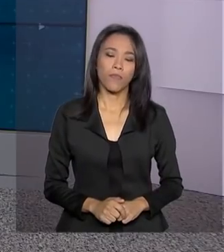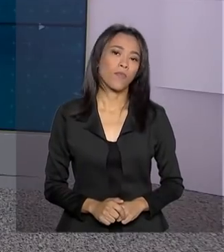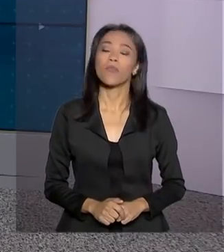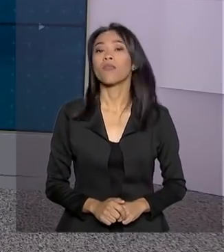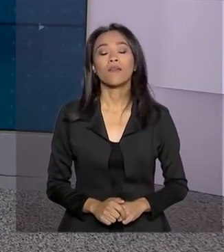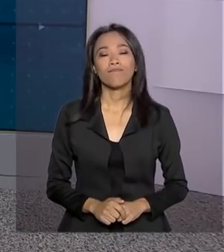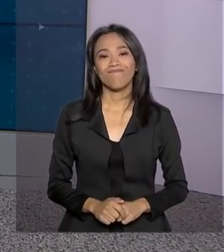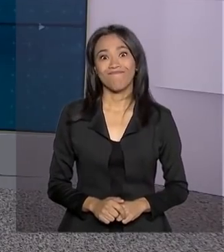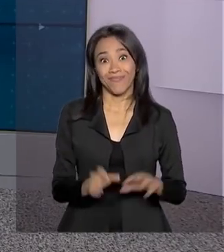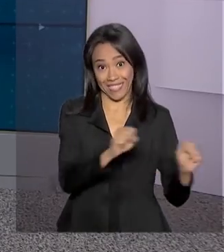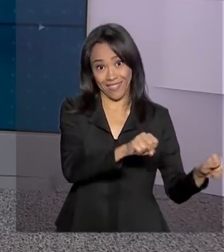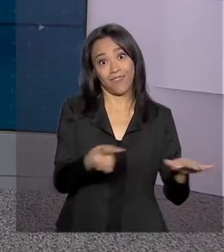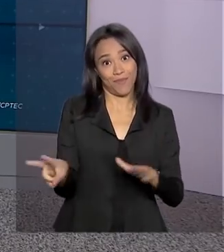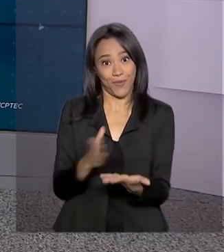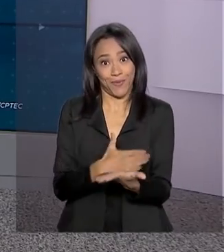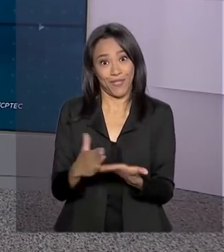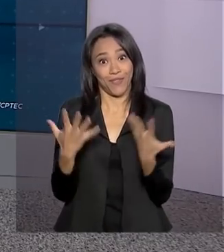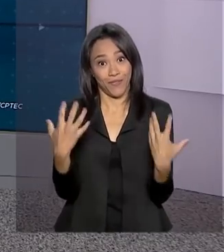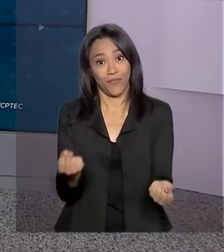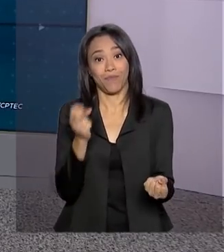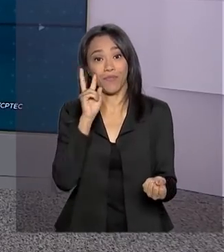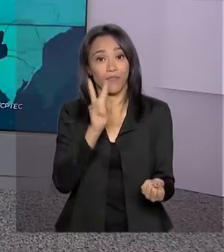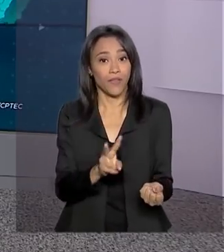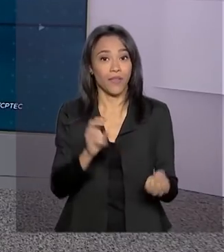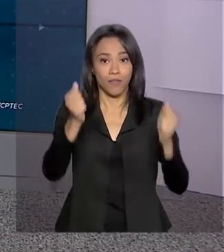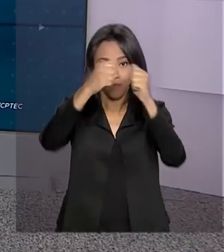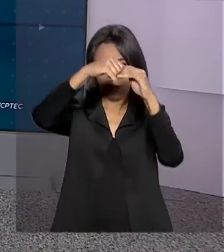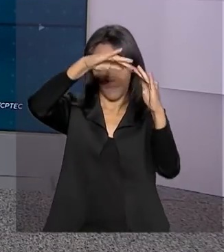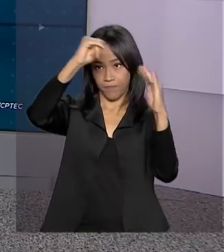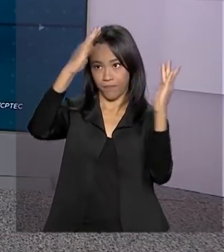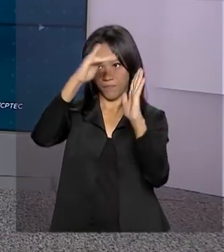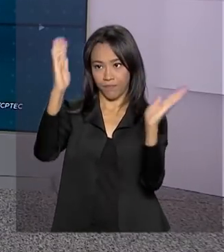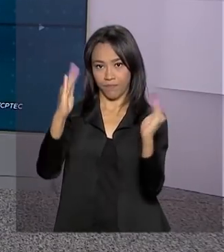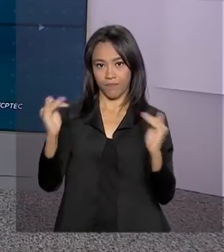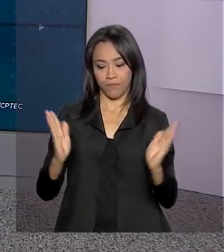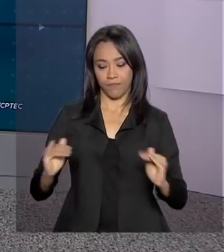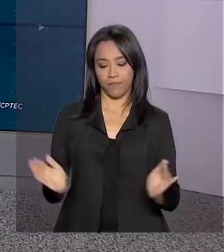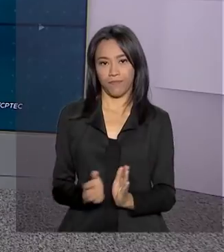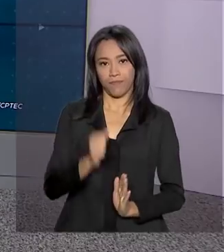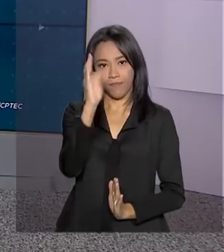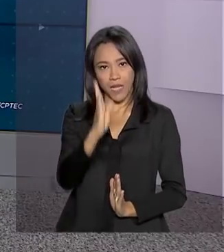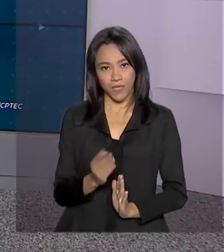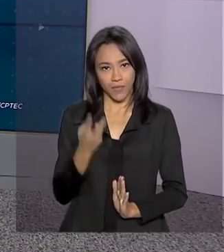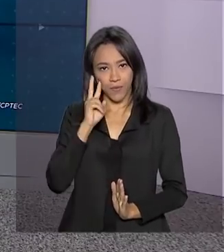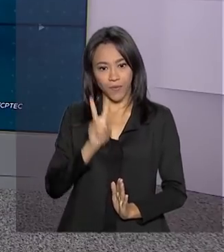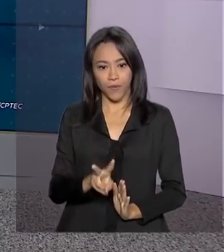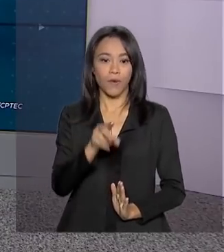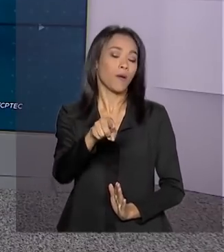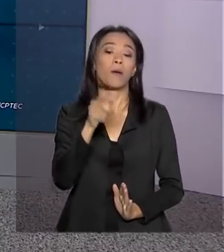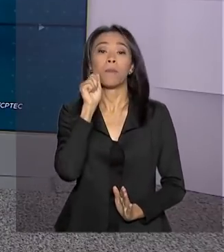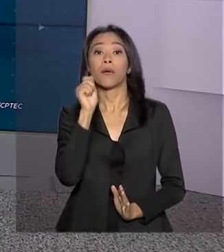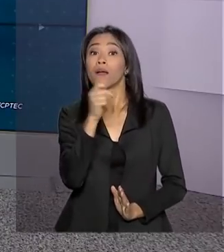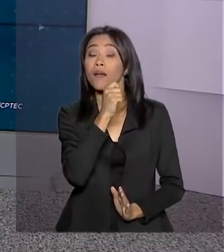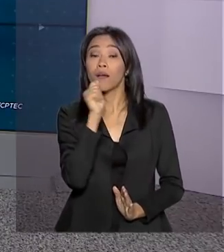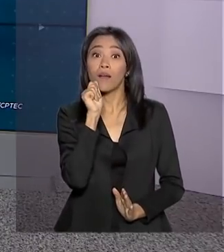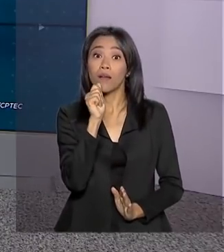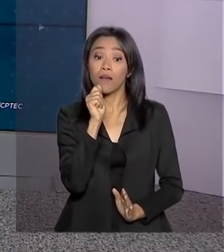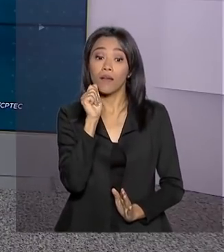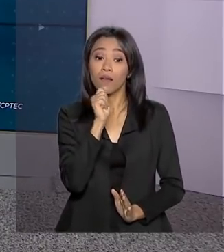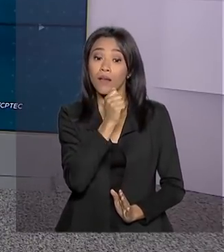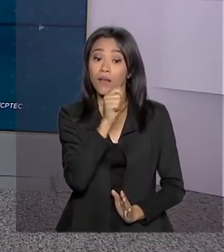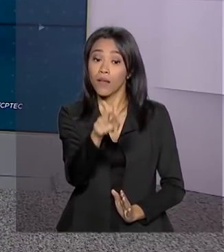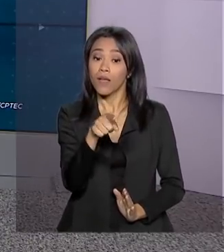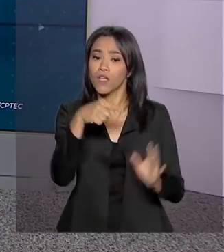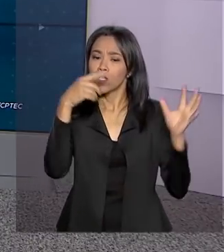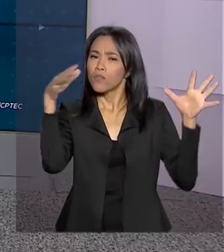Bom, a semana está começando, né? Vamos então dar uma olhadinha no mapa, né? Temos aqui em Macapá e São Luís, o tempo é nublado e com